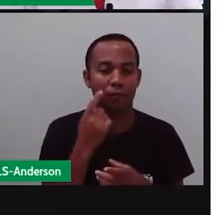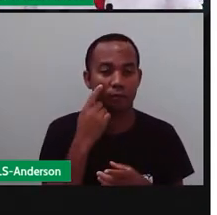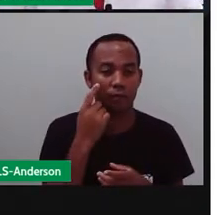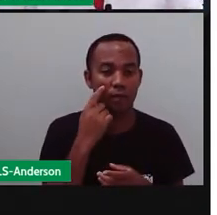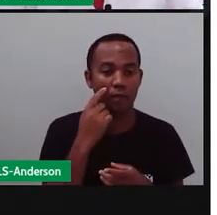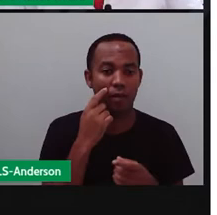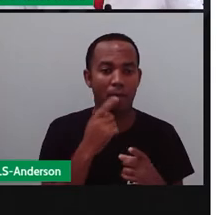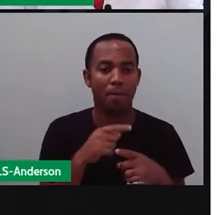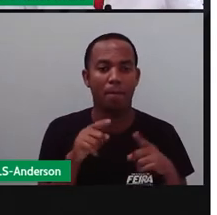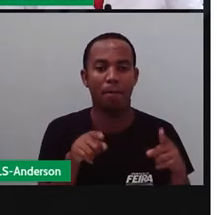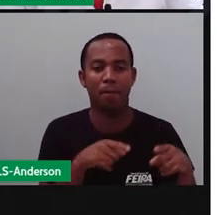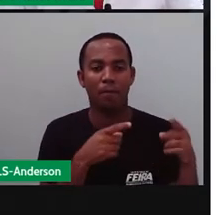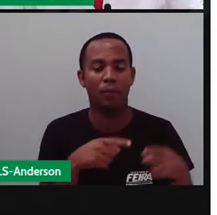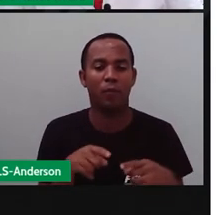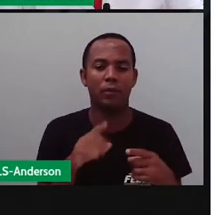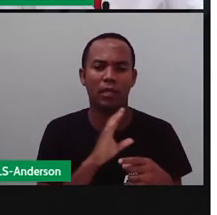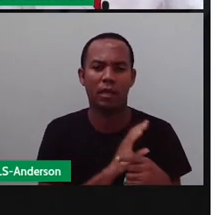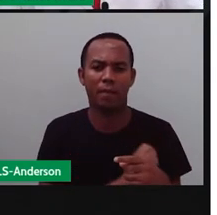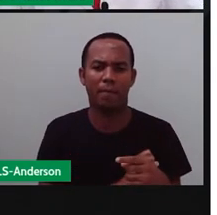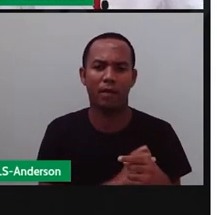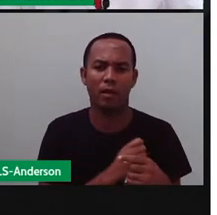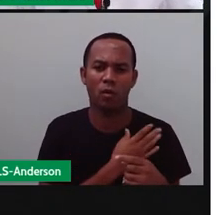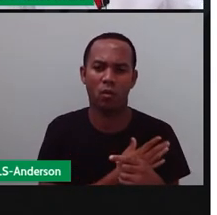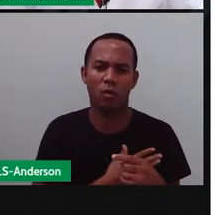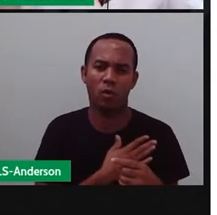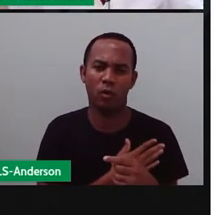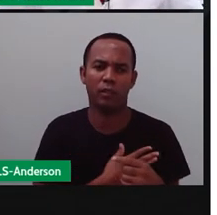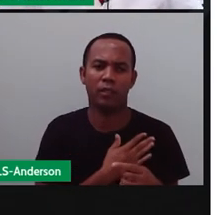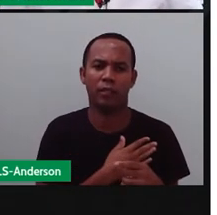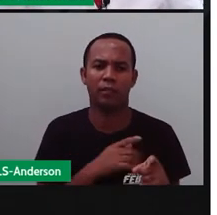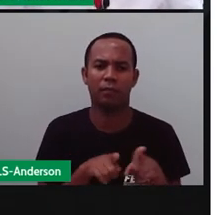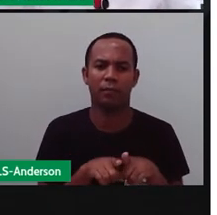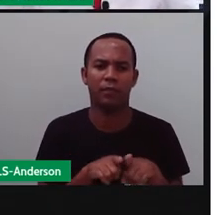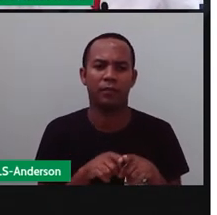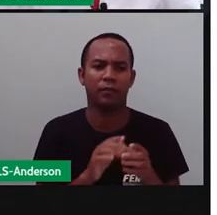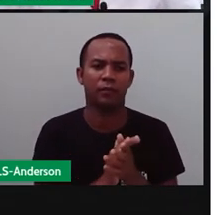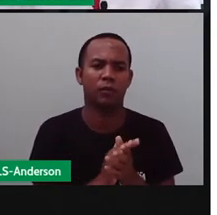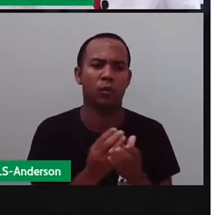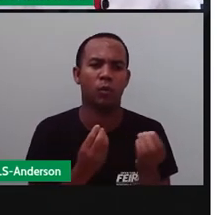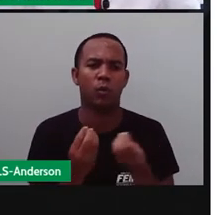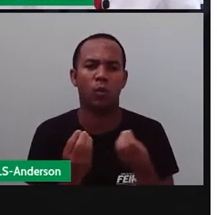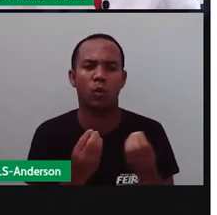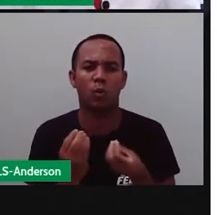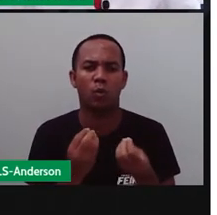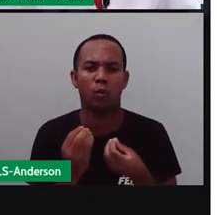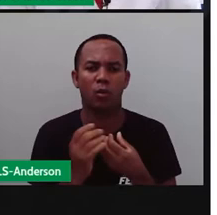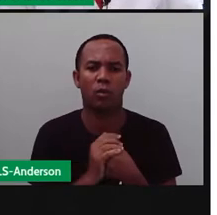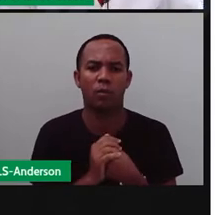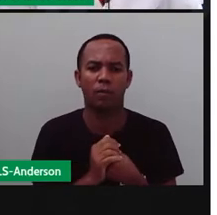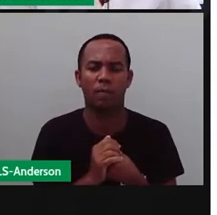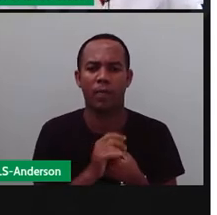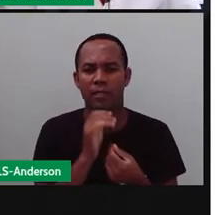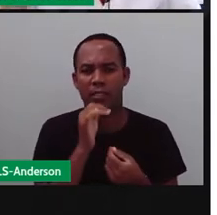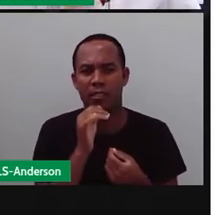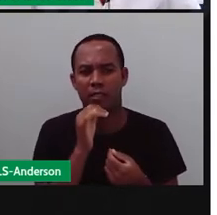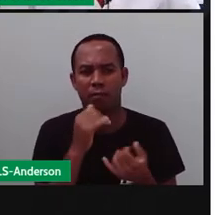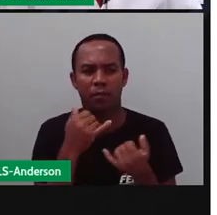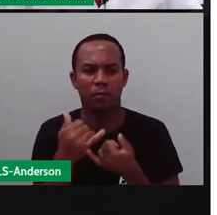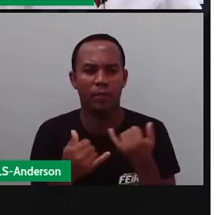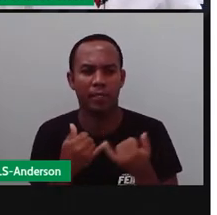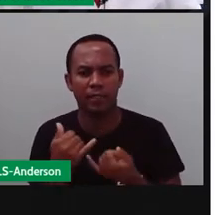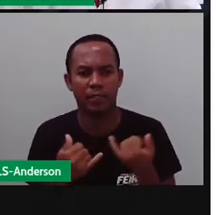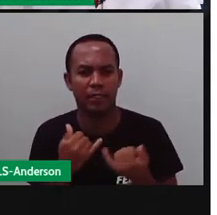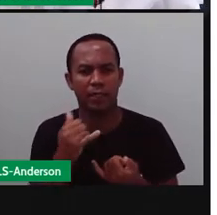cantigas que vocês irão amar. Bom, essas cantigas de roda geralmente são usadas como entretenimento de